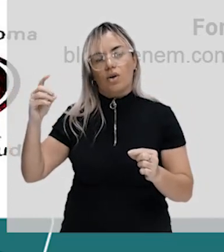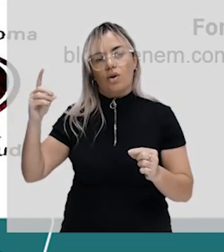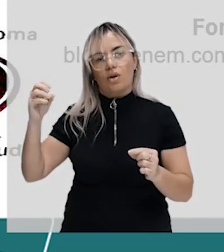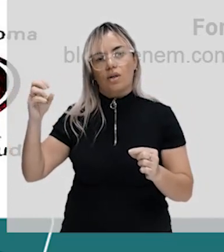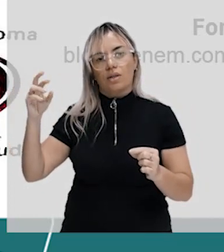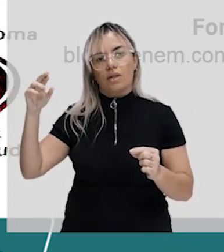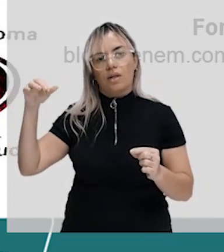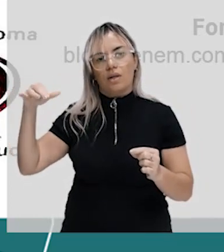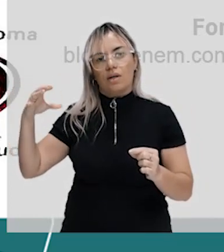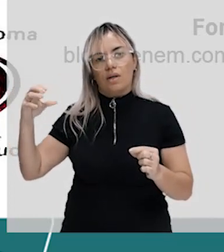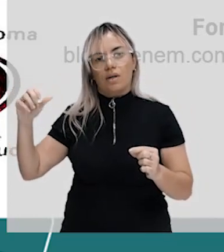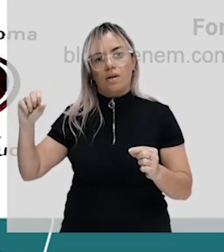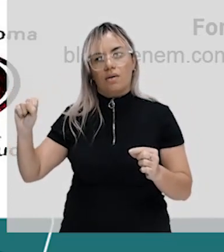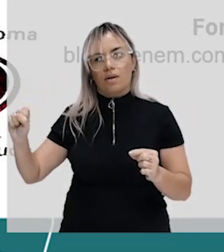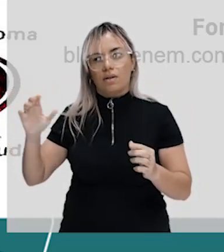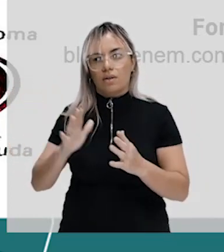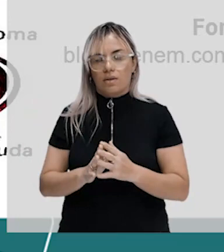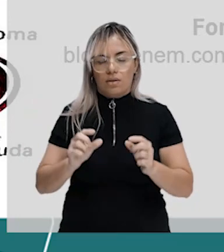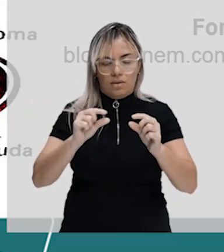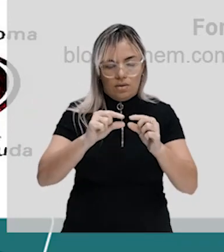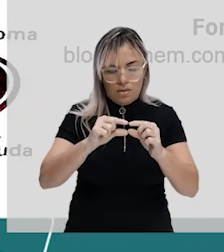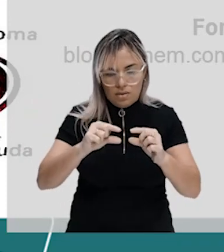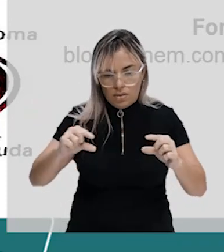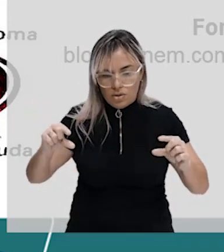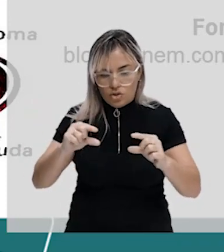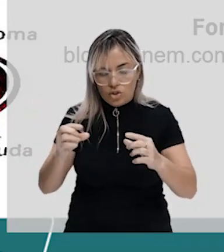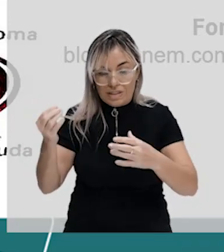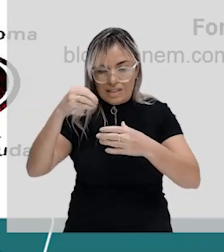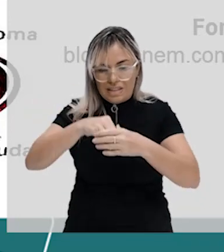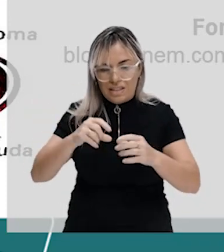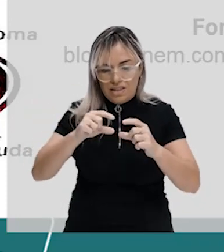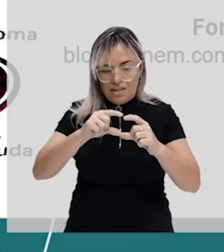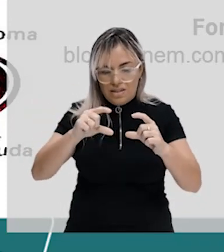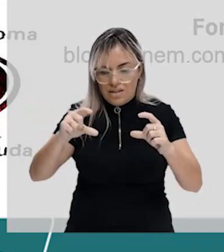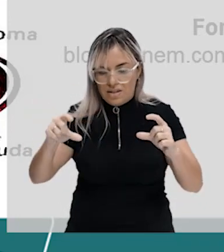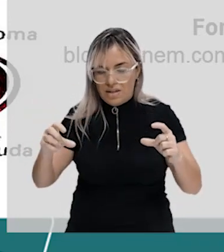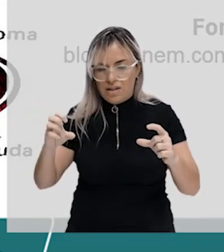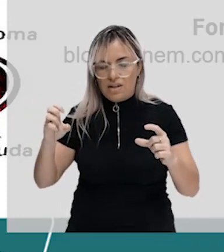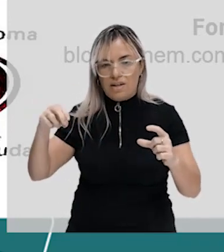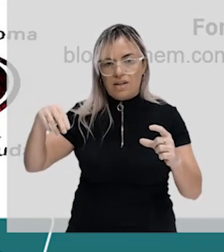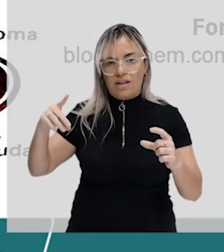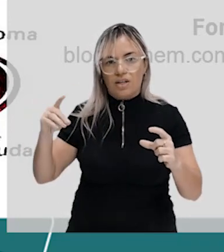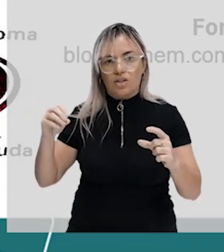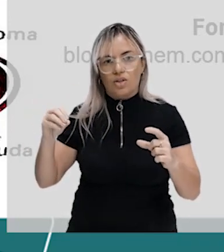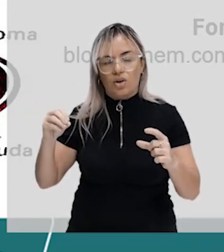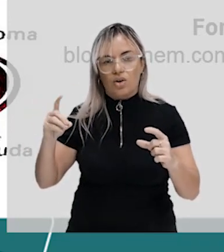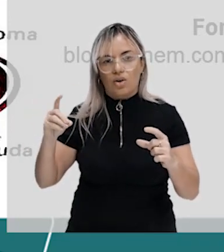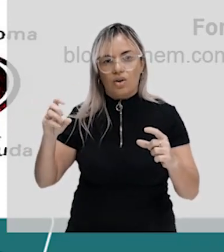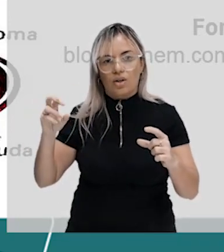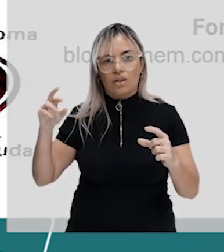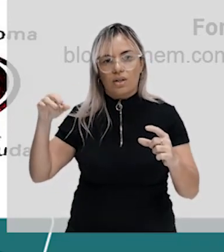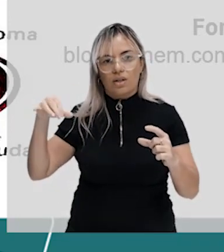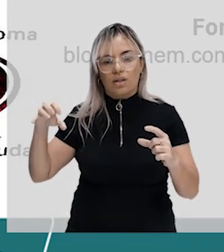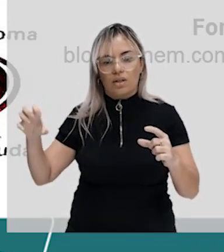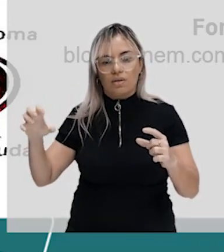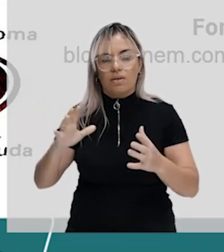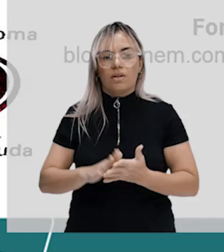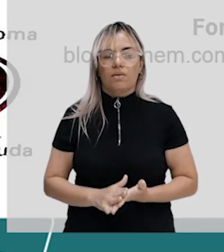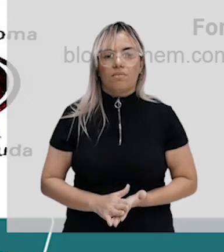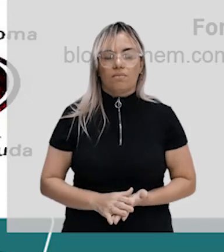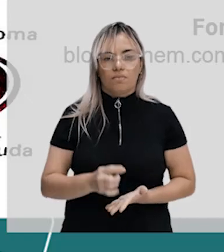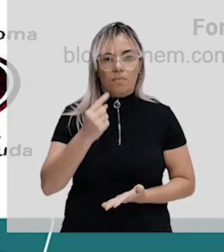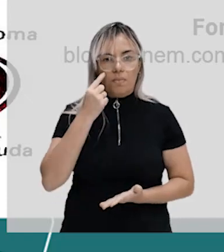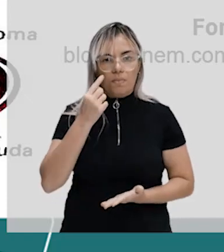aqui de dentro é o que a gente chama de endoderme, ok? Beleza.